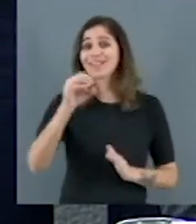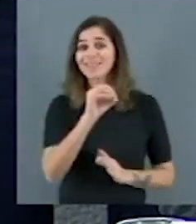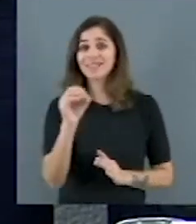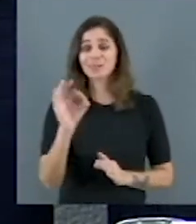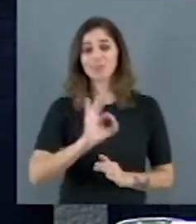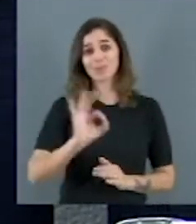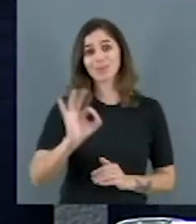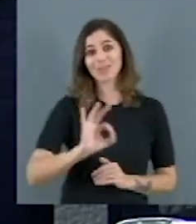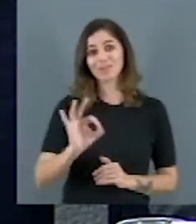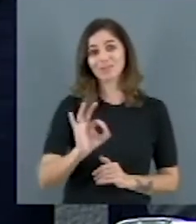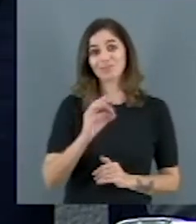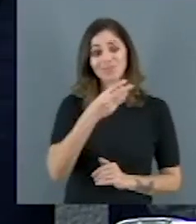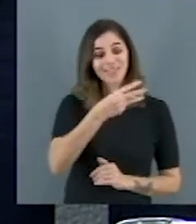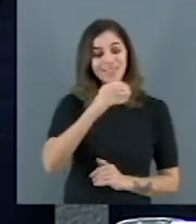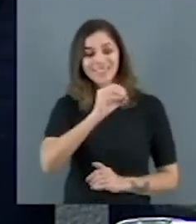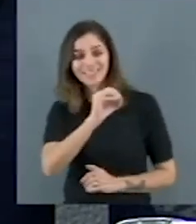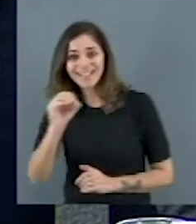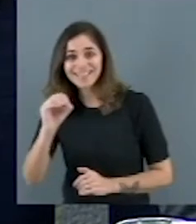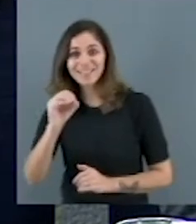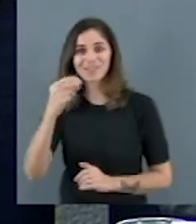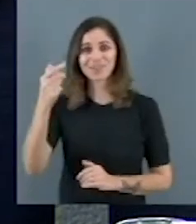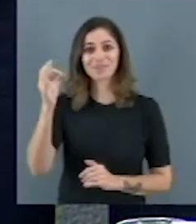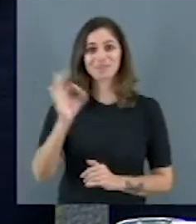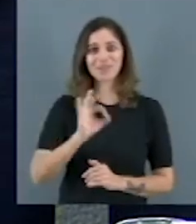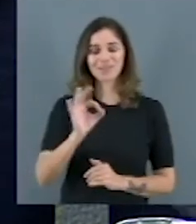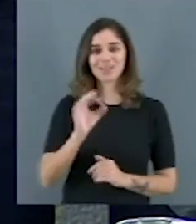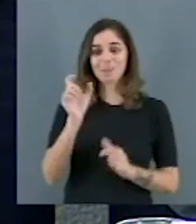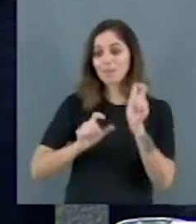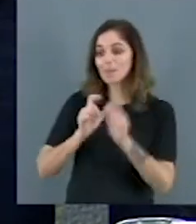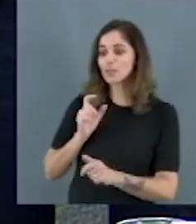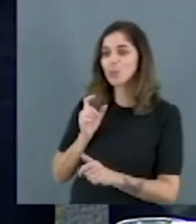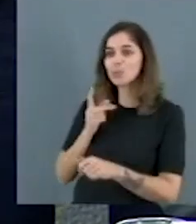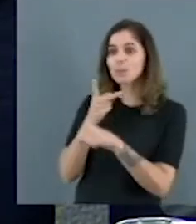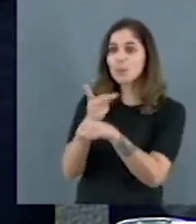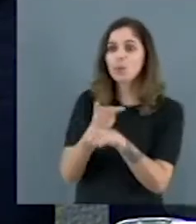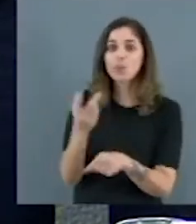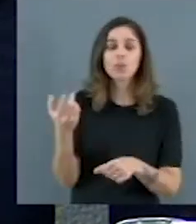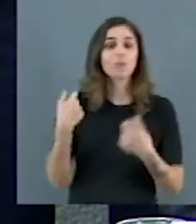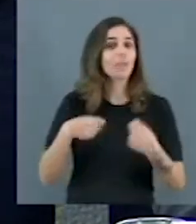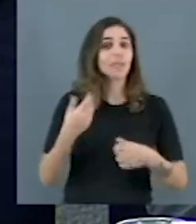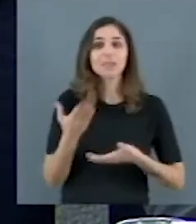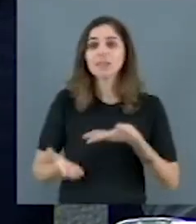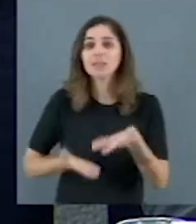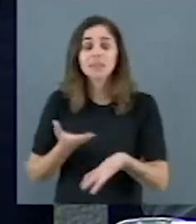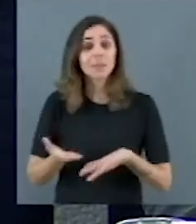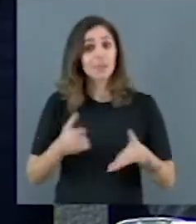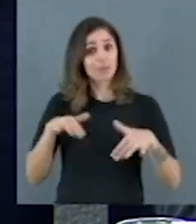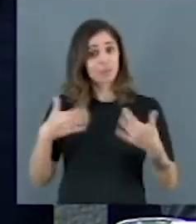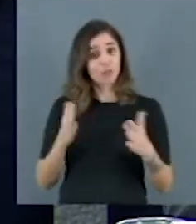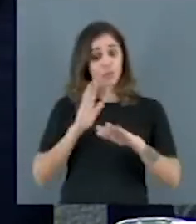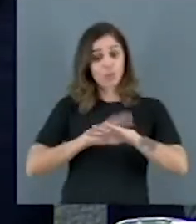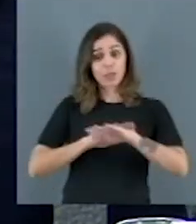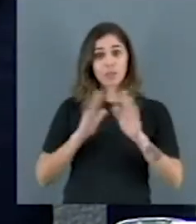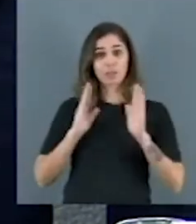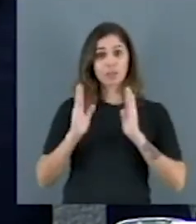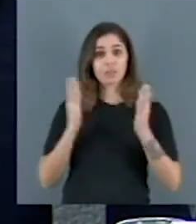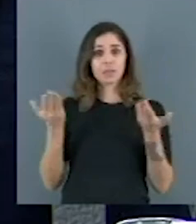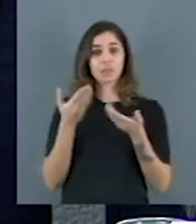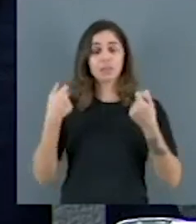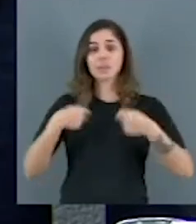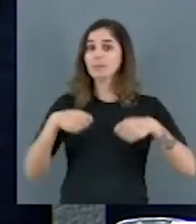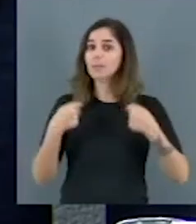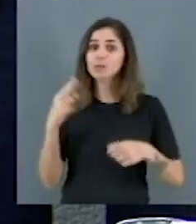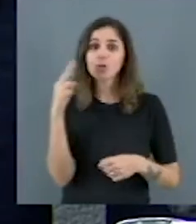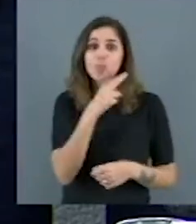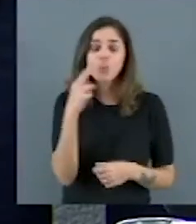Portanto, estamos falando de um tempo em que hoje discutirmos com seriedade o tema da saúde